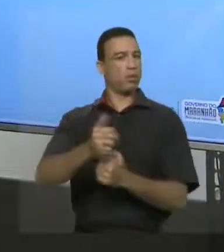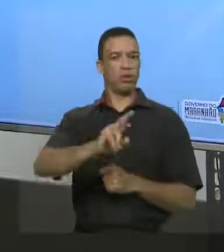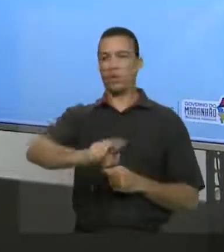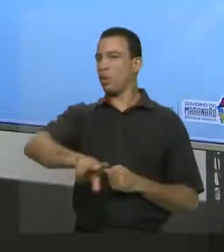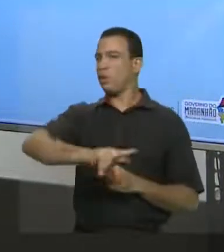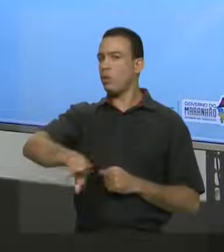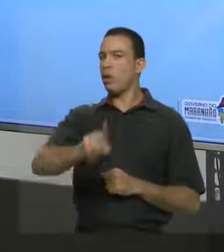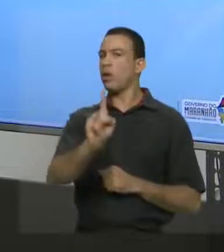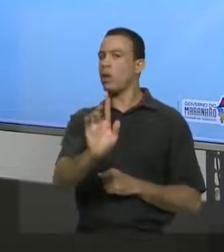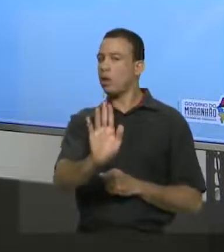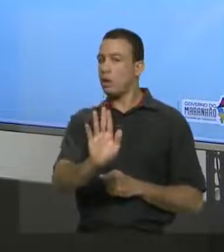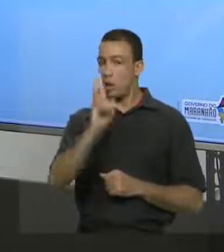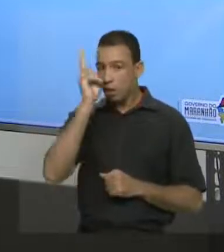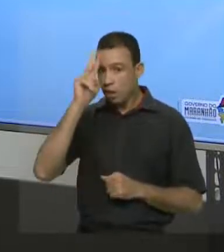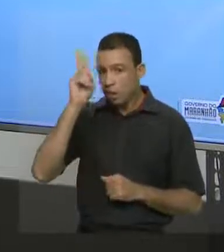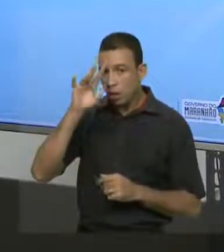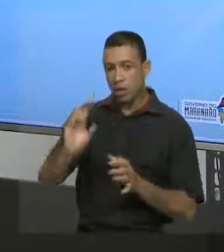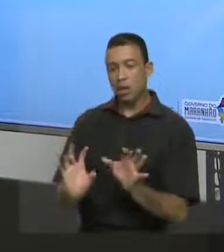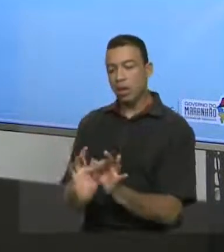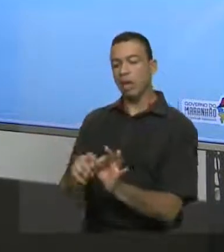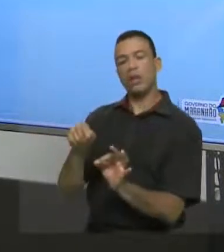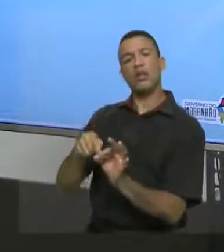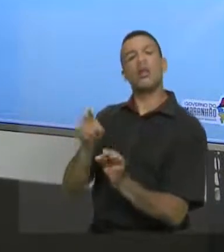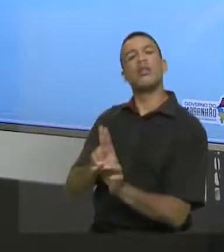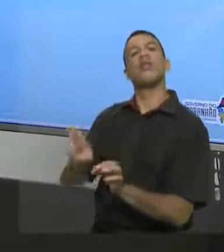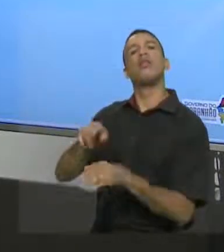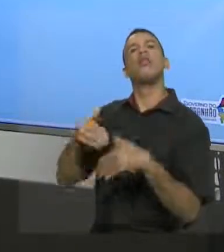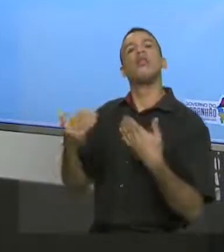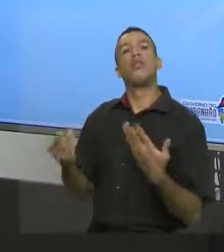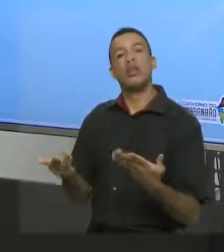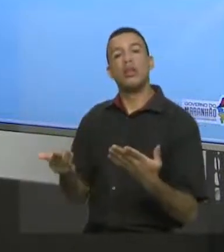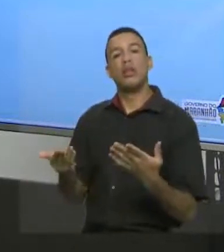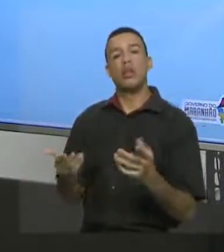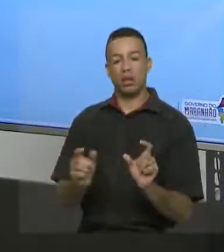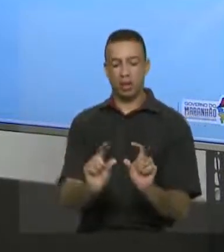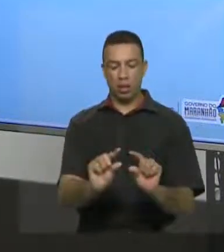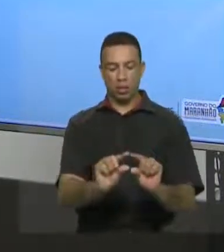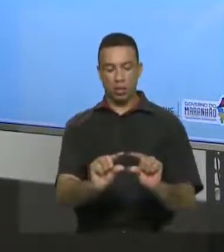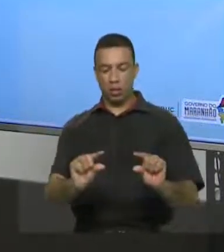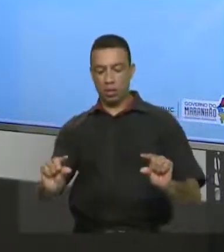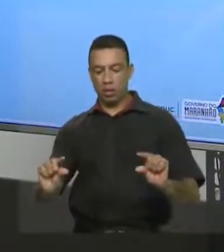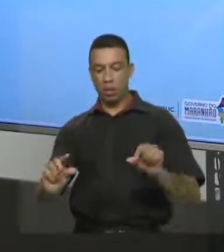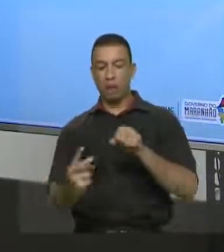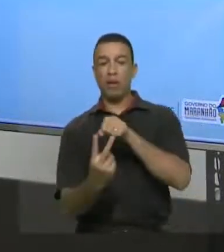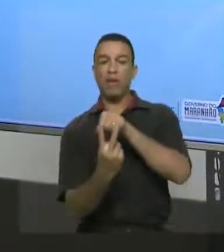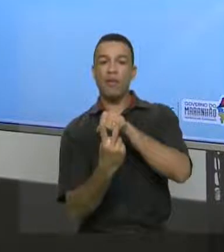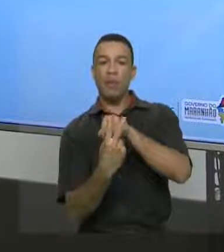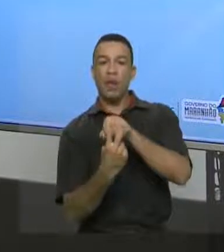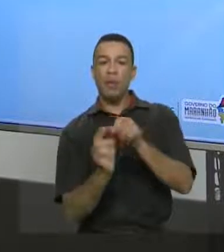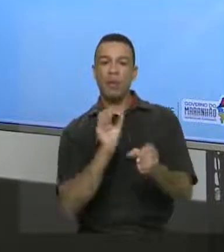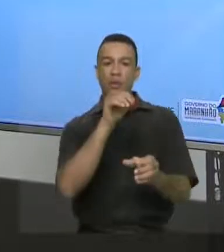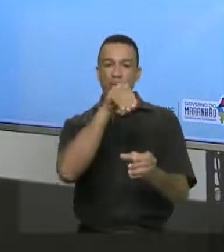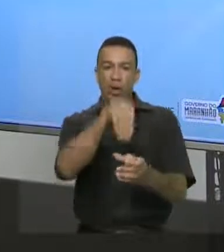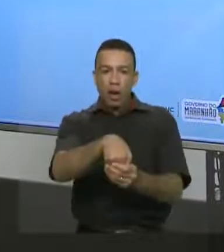Vamos lembrar comigo? Elas servem para ligar orações, estabelecendo o nexo de sentido entre